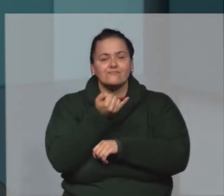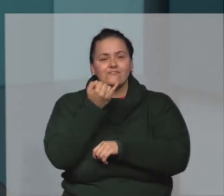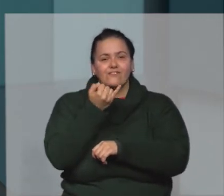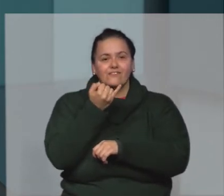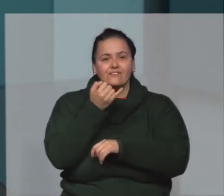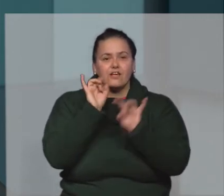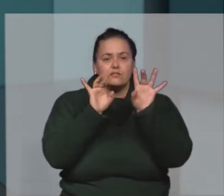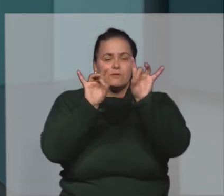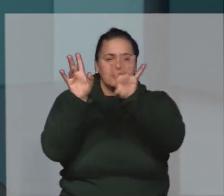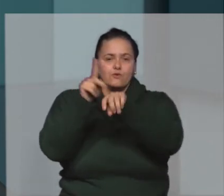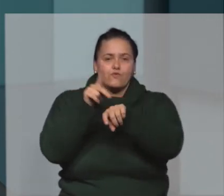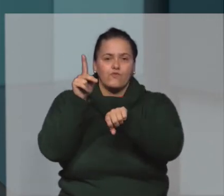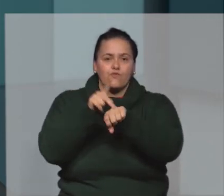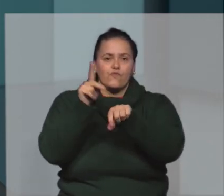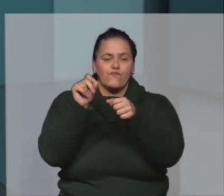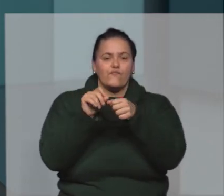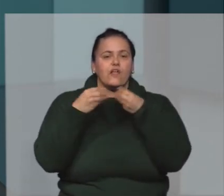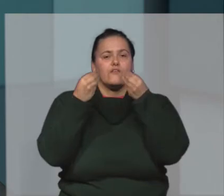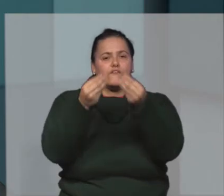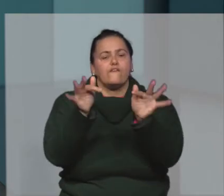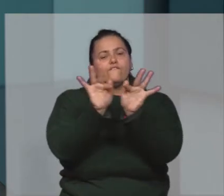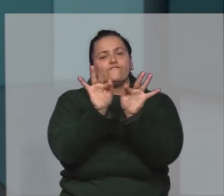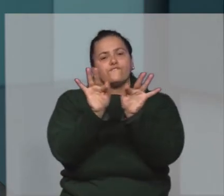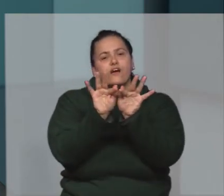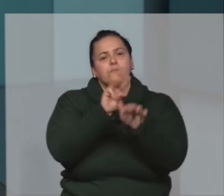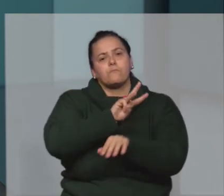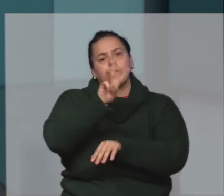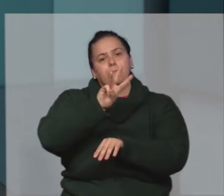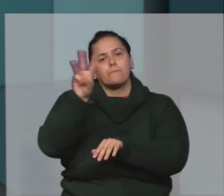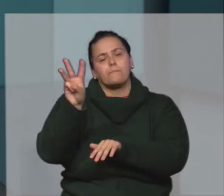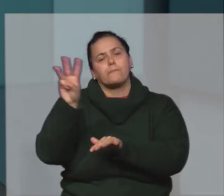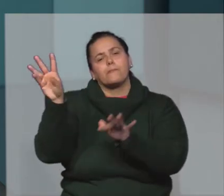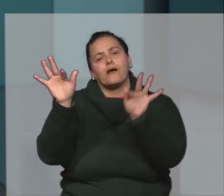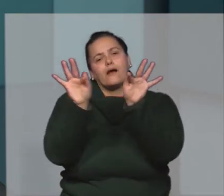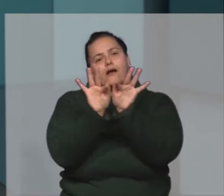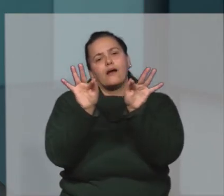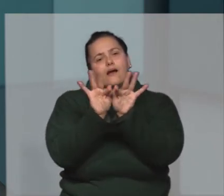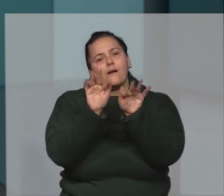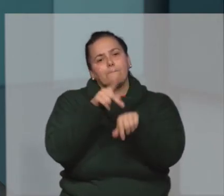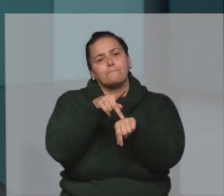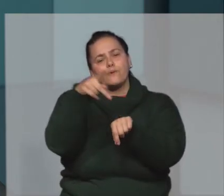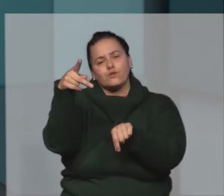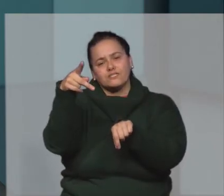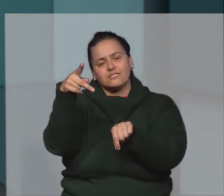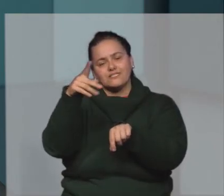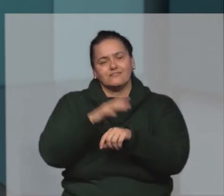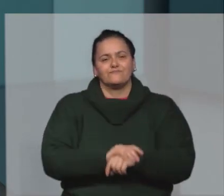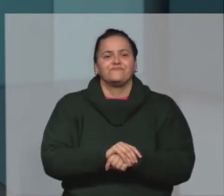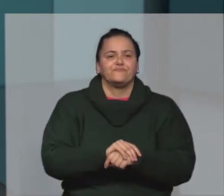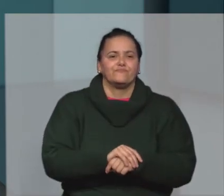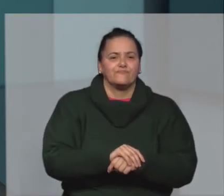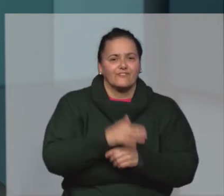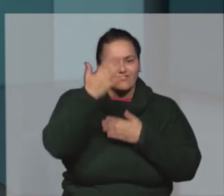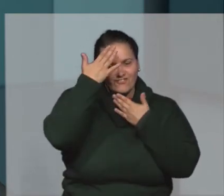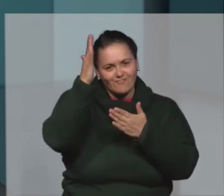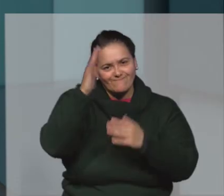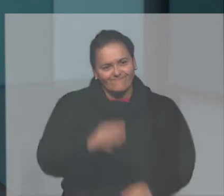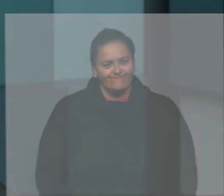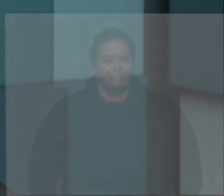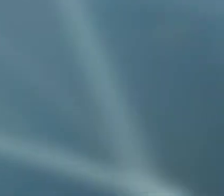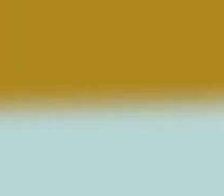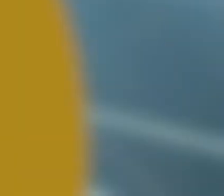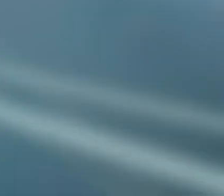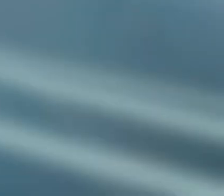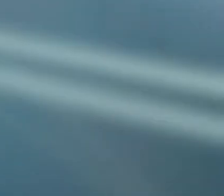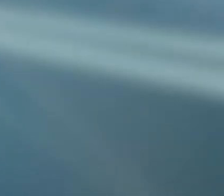sobre as especializações que estão sendo oferecidas pela FEVALI, basta acessar o link pós-graduação no site da instituição. Tchau,